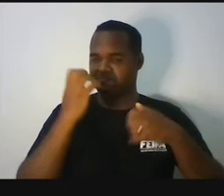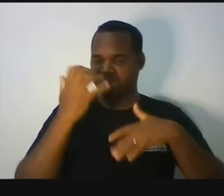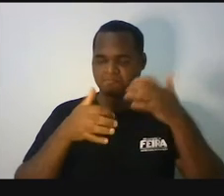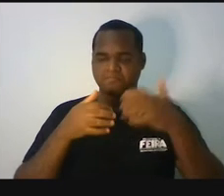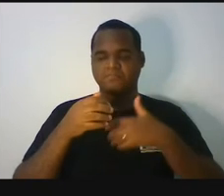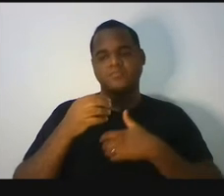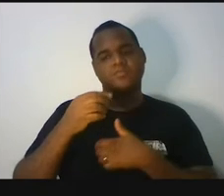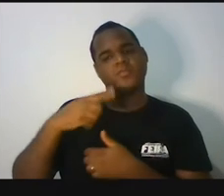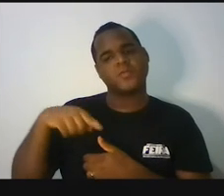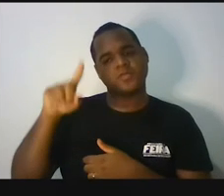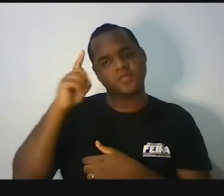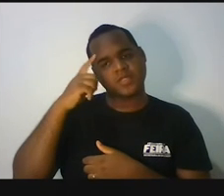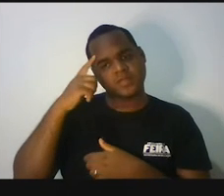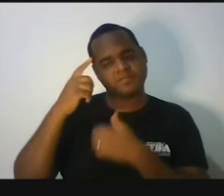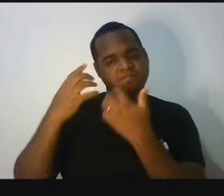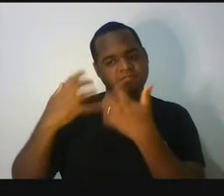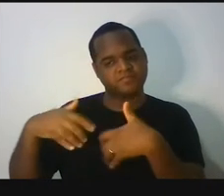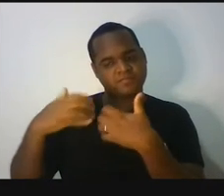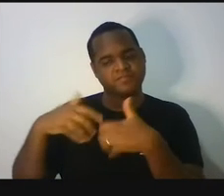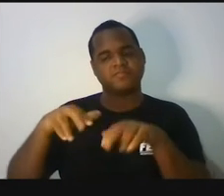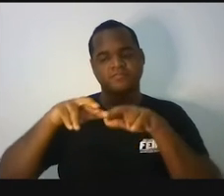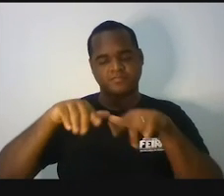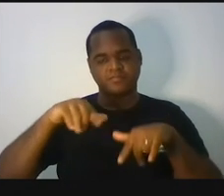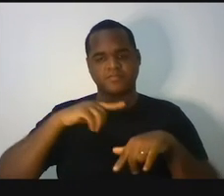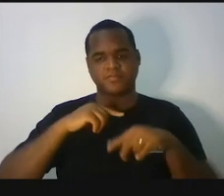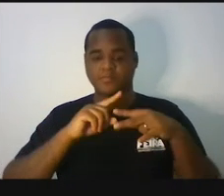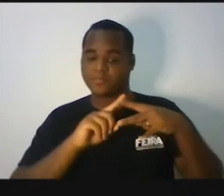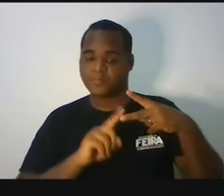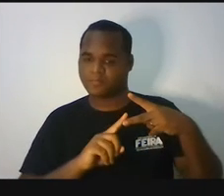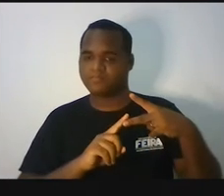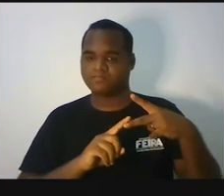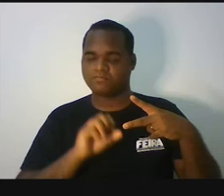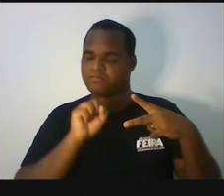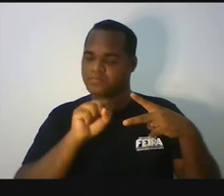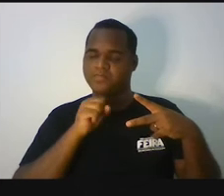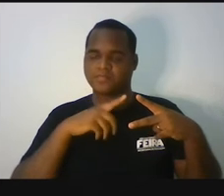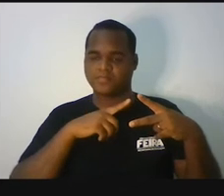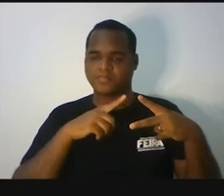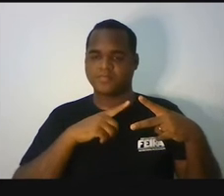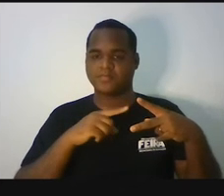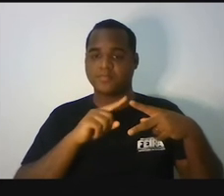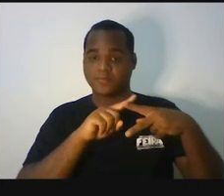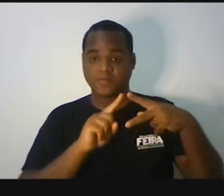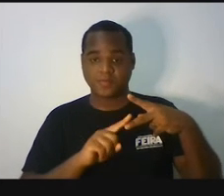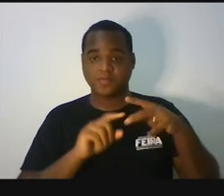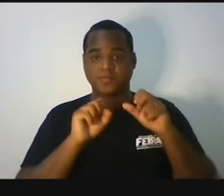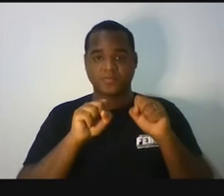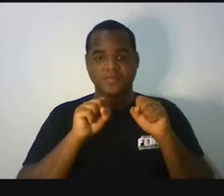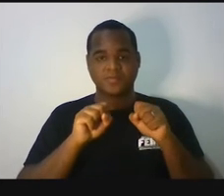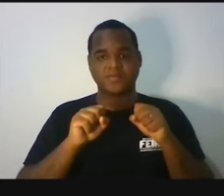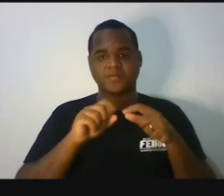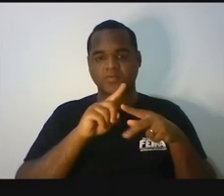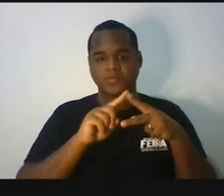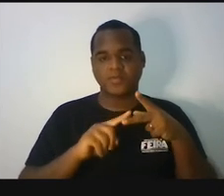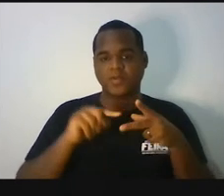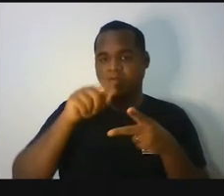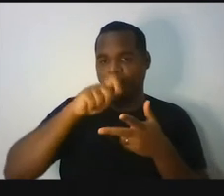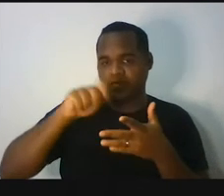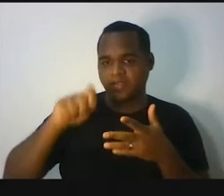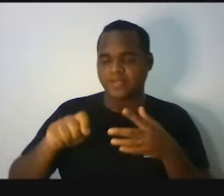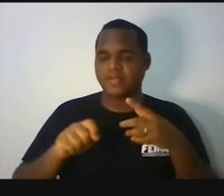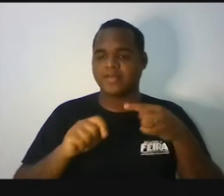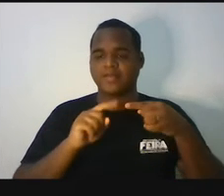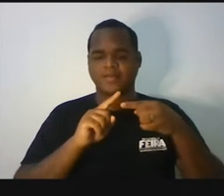pensar, a gente vai raciocinar as duas situações. Para as duas situações, vamos escrever uma equação.